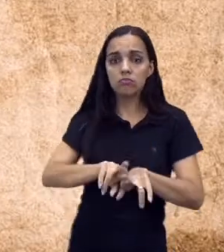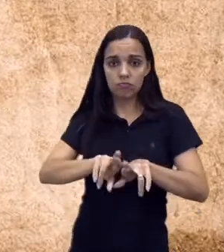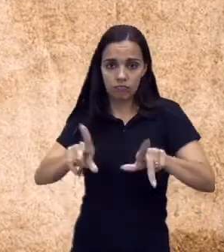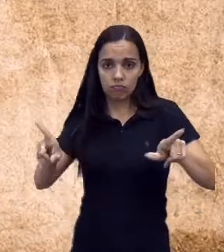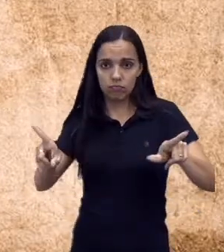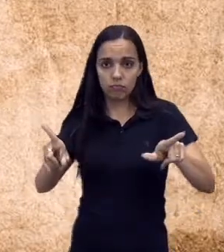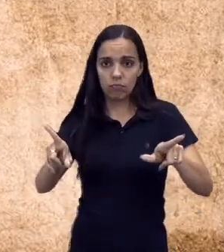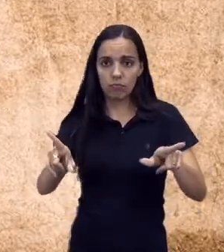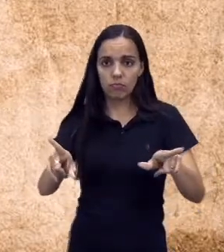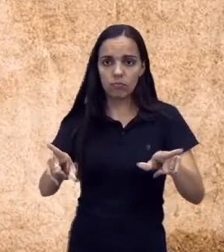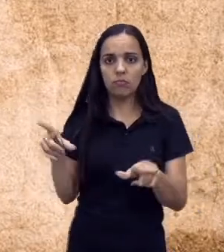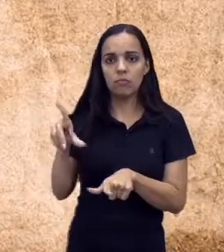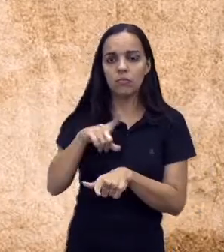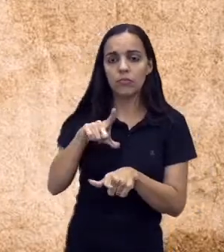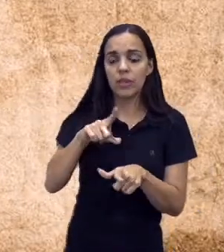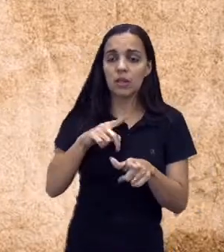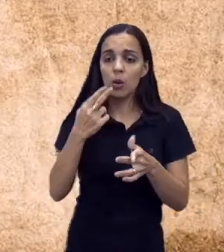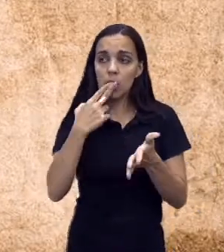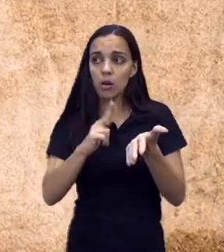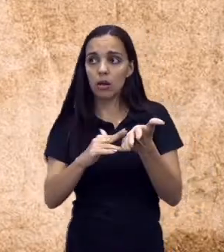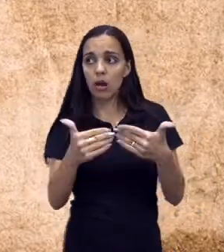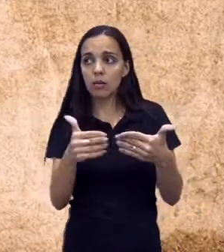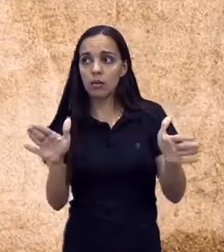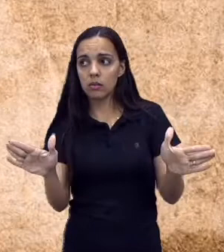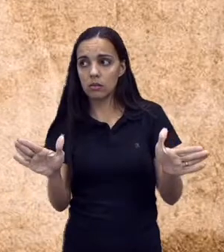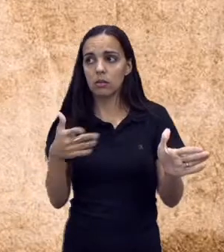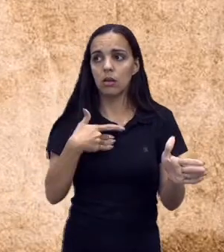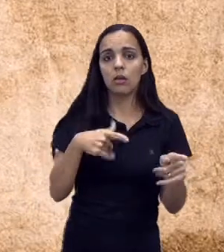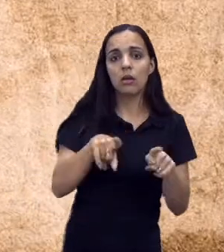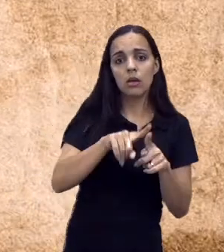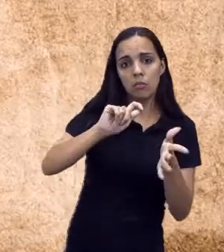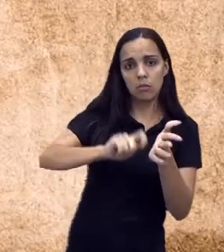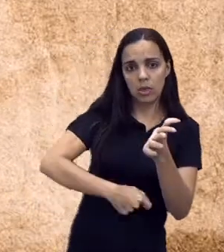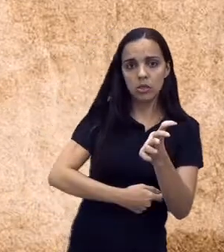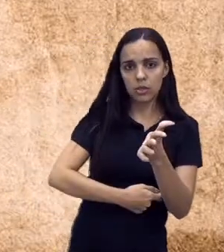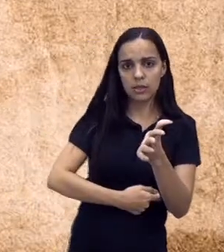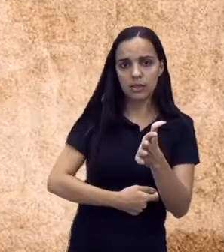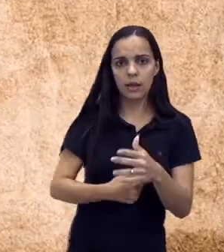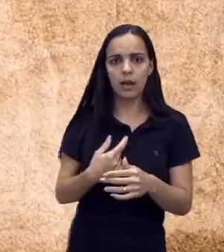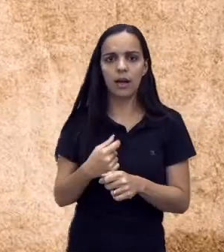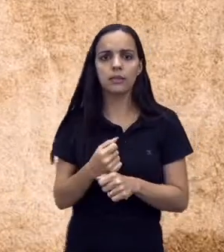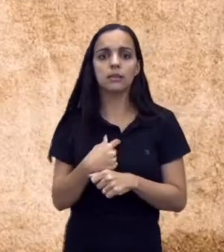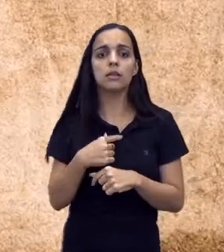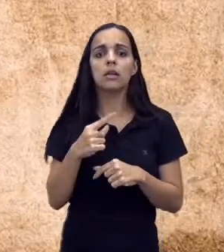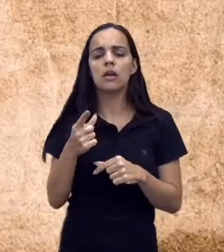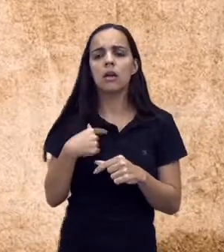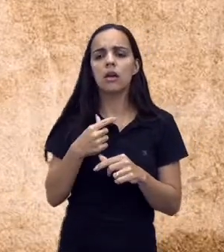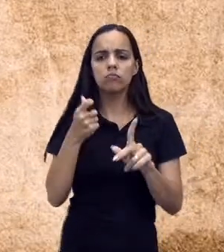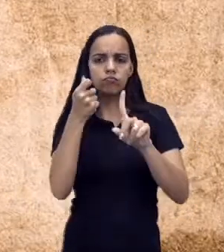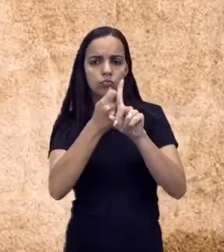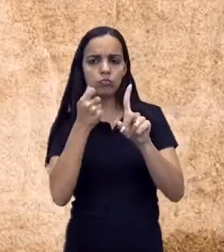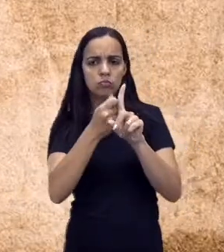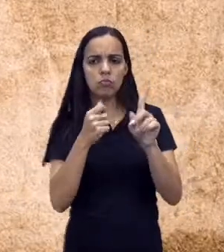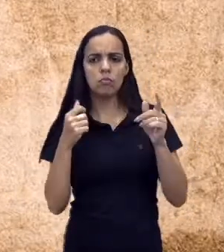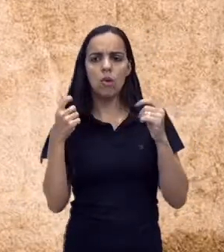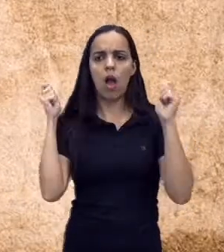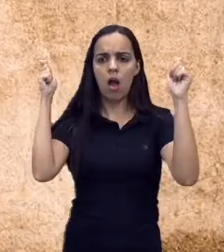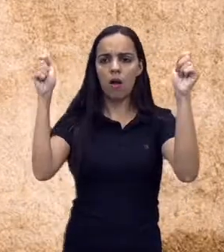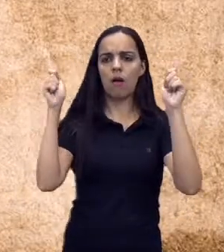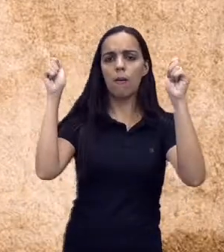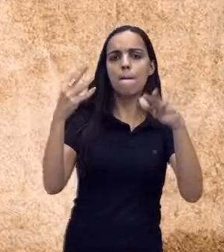entre carta aberta, manifesto e abaixo assinado. Como assim? A carta aberta, pessoal,